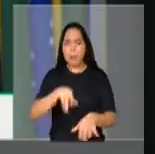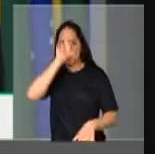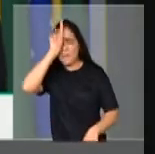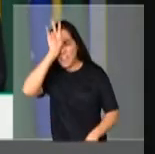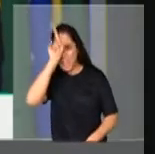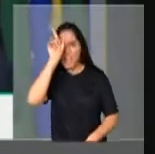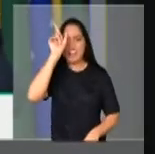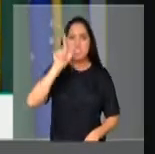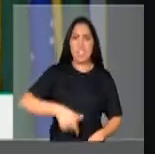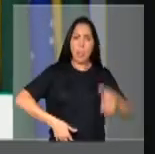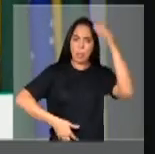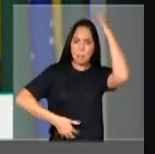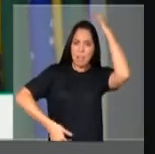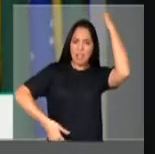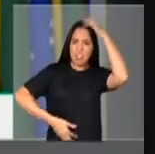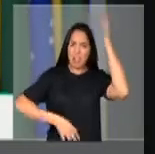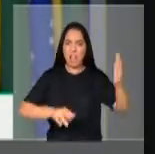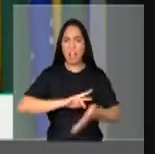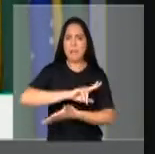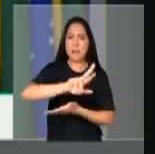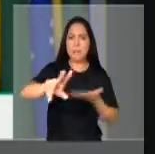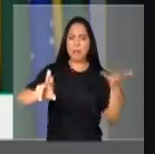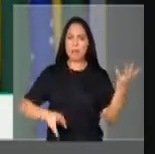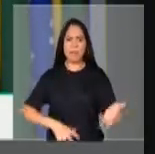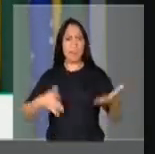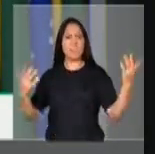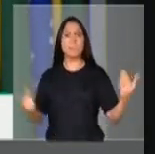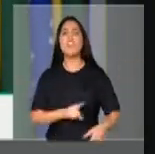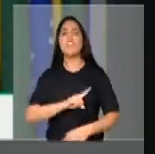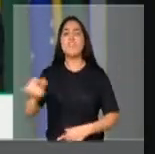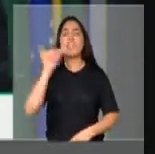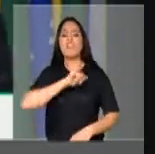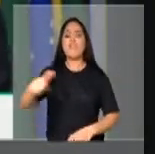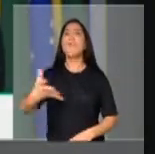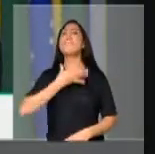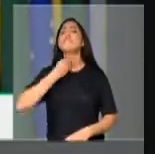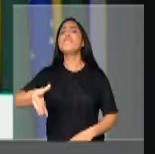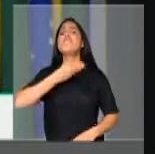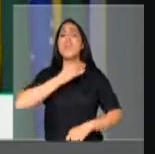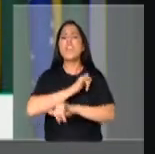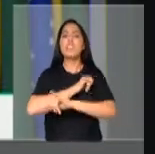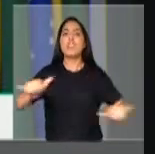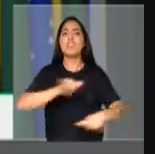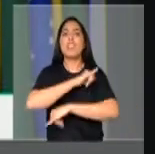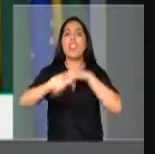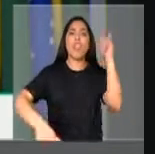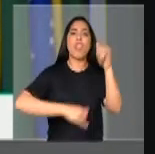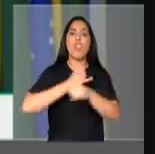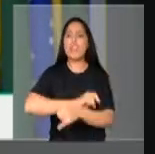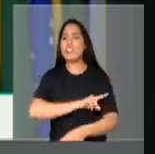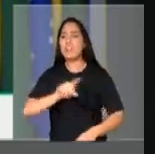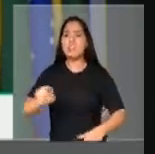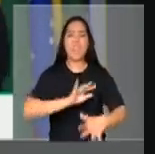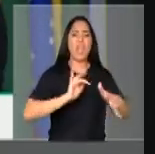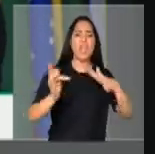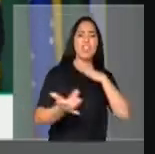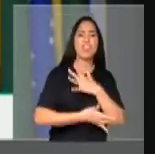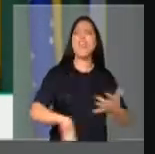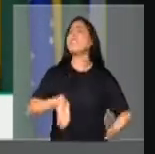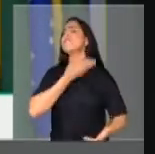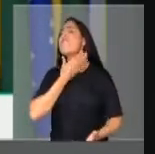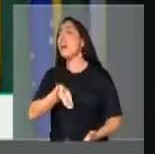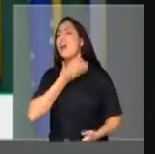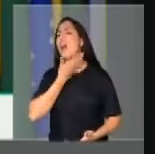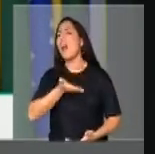Marcelo Belinóquio, ficar colocando esses fake news aí na rede pra querer falar,